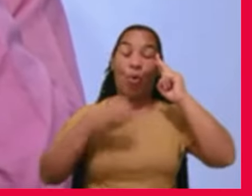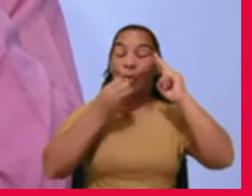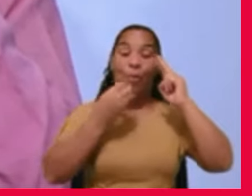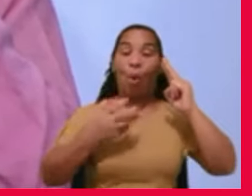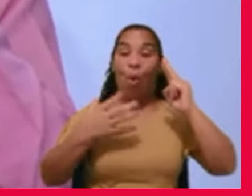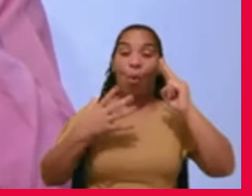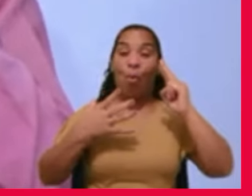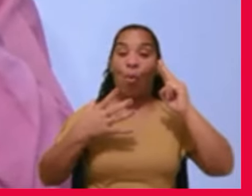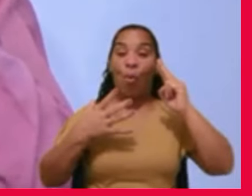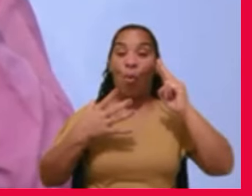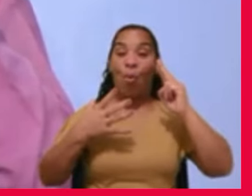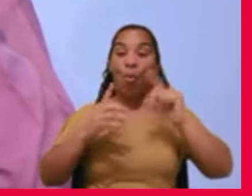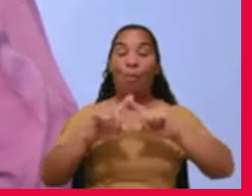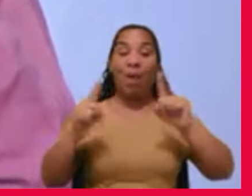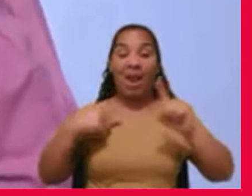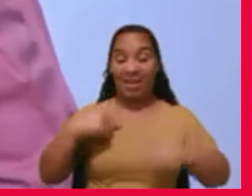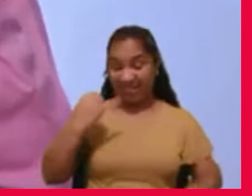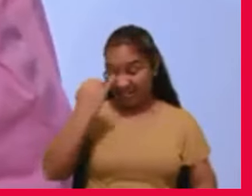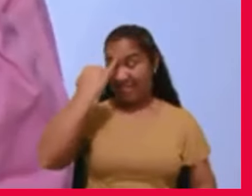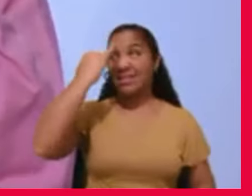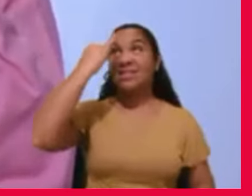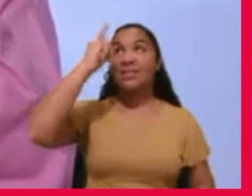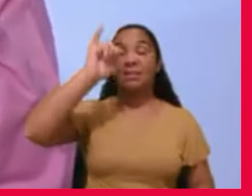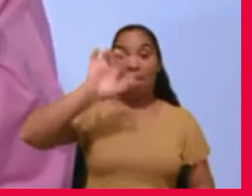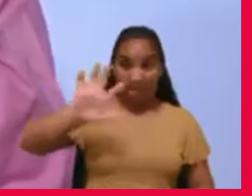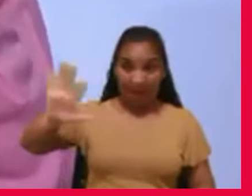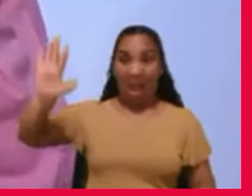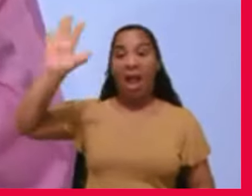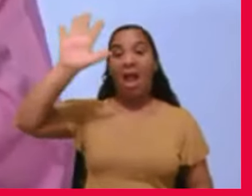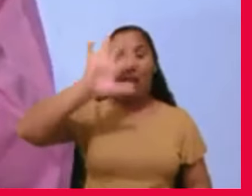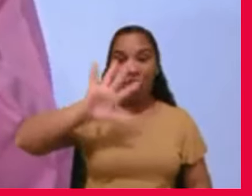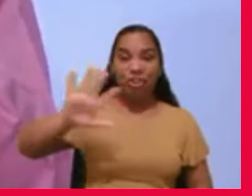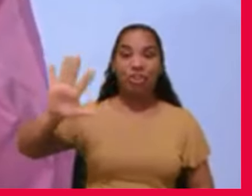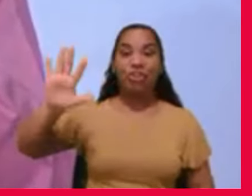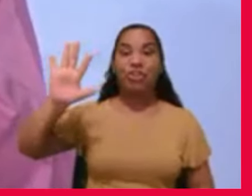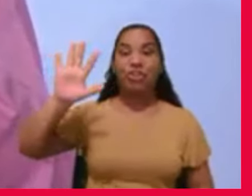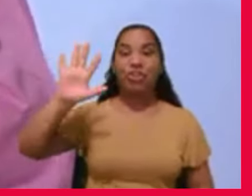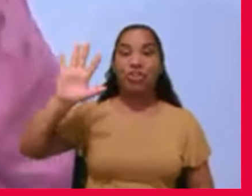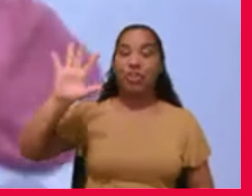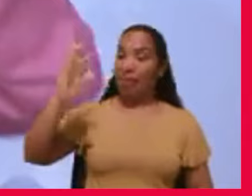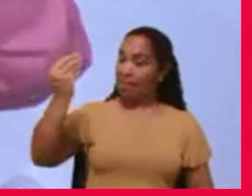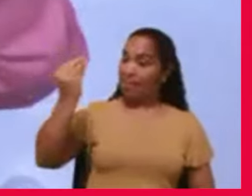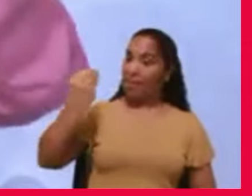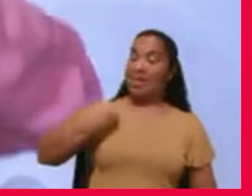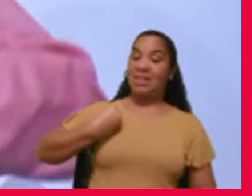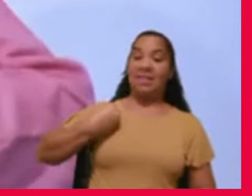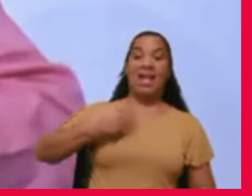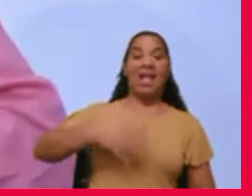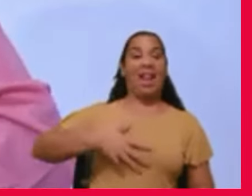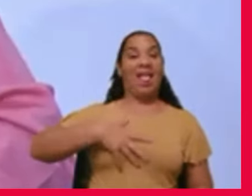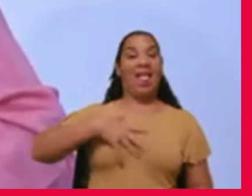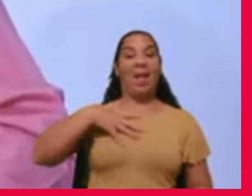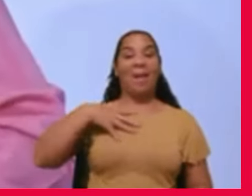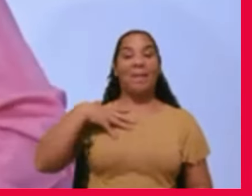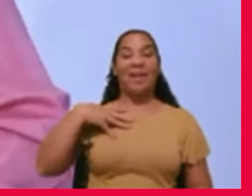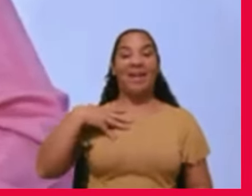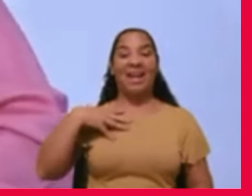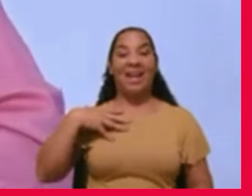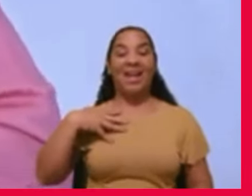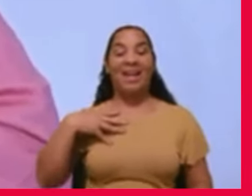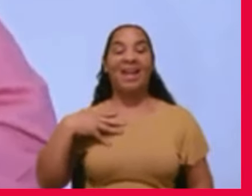como ensinava Freud, criou uma libido, um prazer, e eu sonhei com uma pessoa amada,